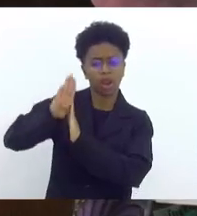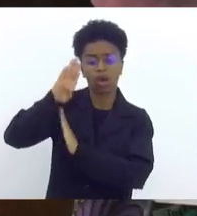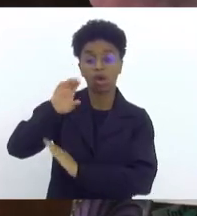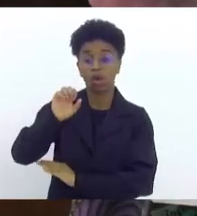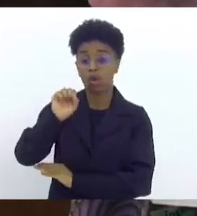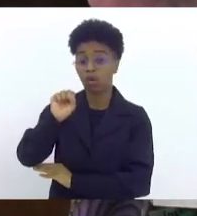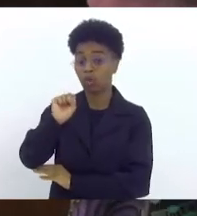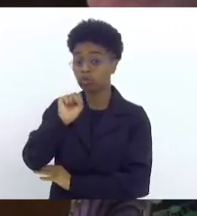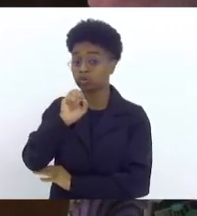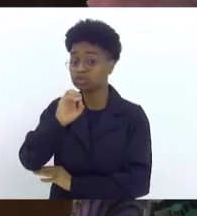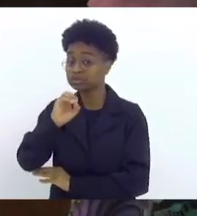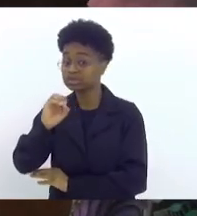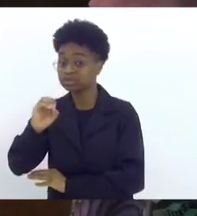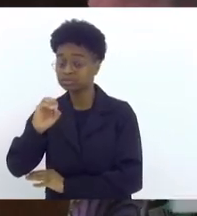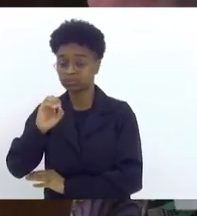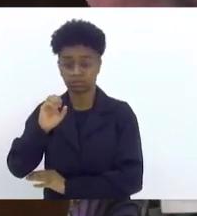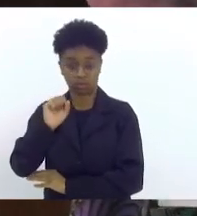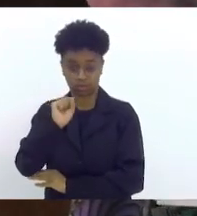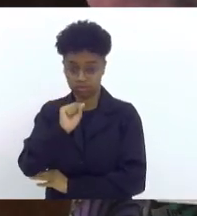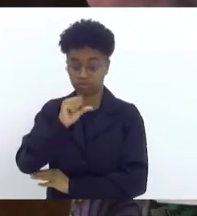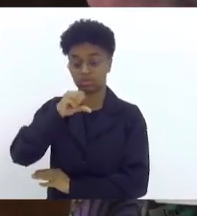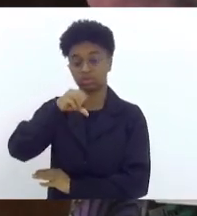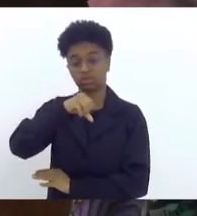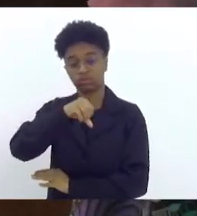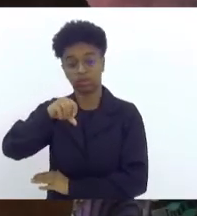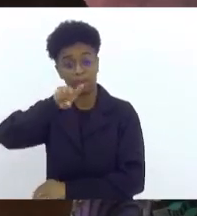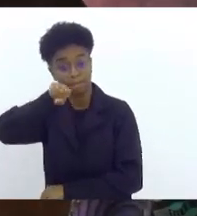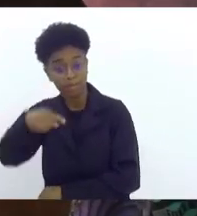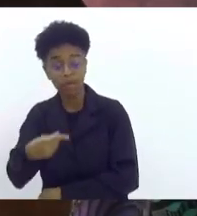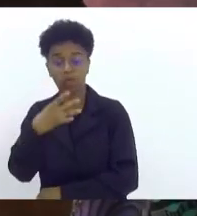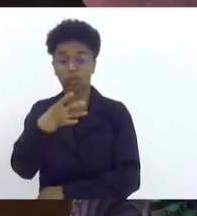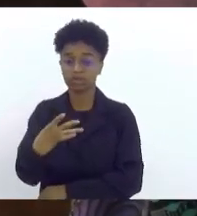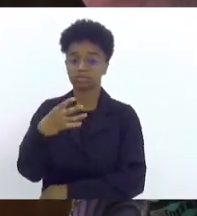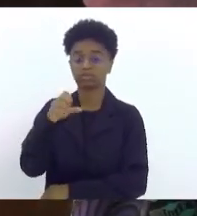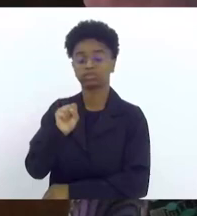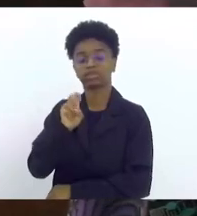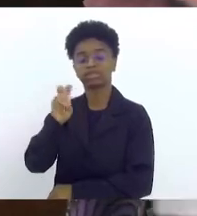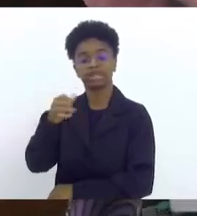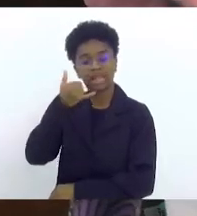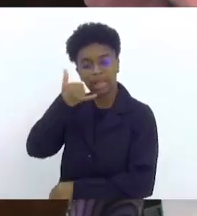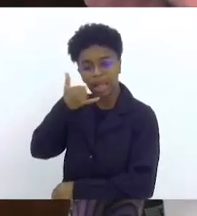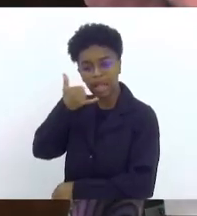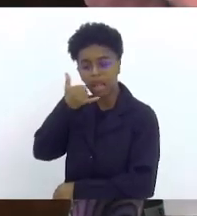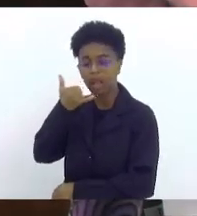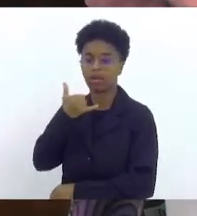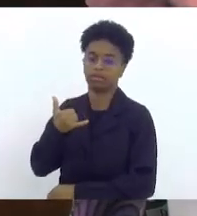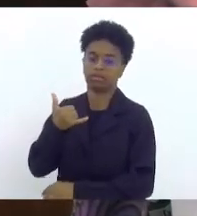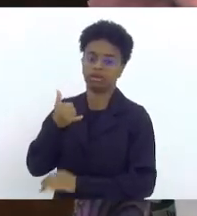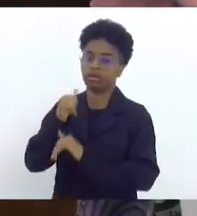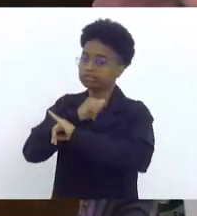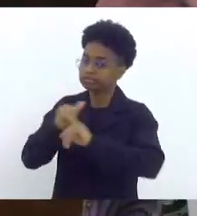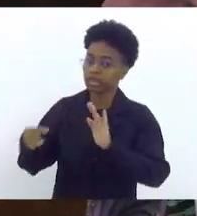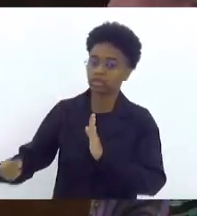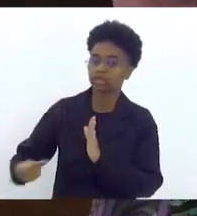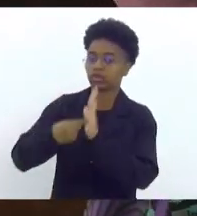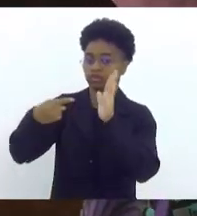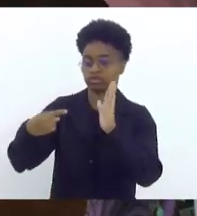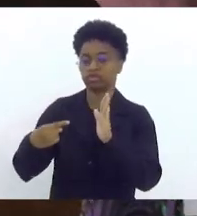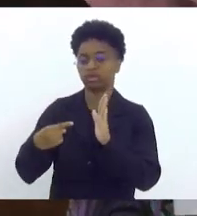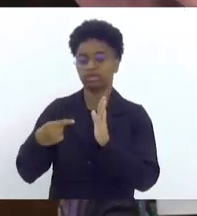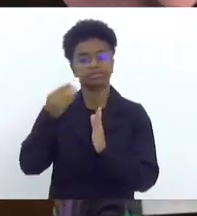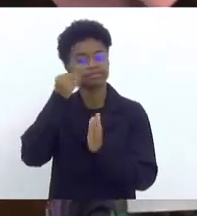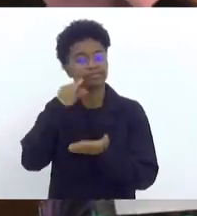899.485 ligações que davam conta de